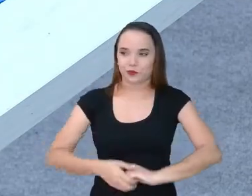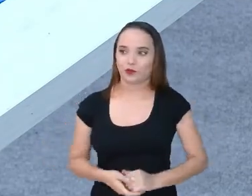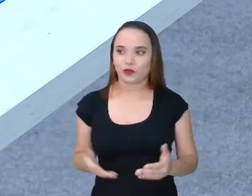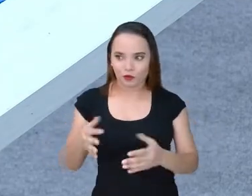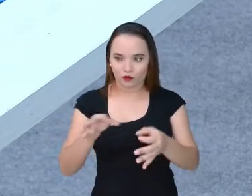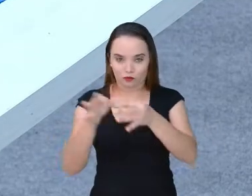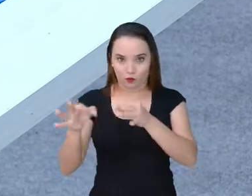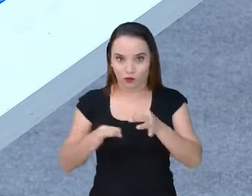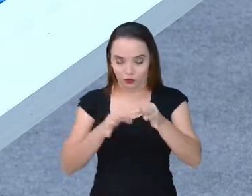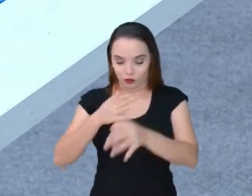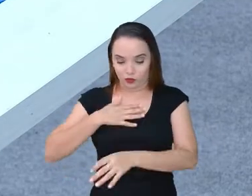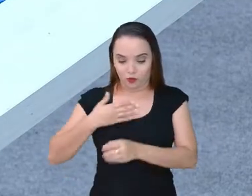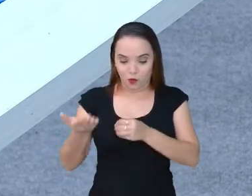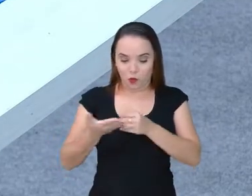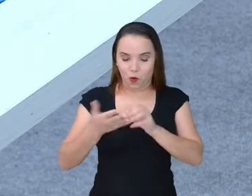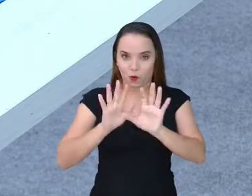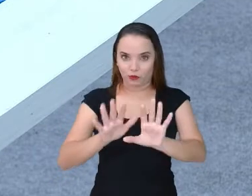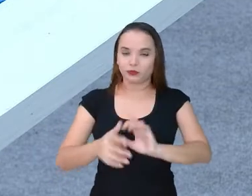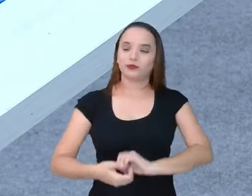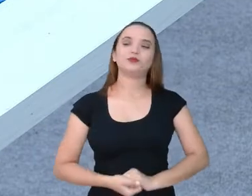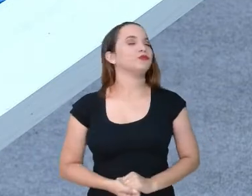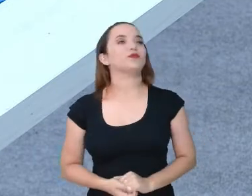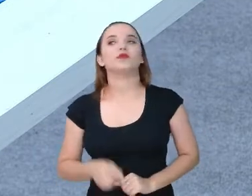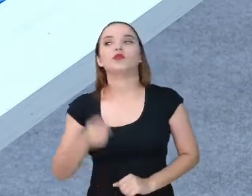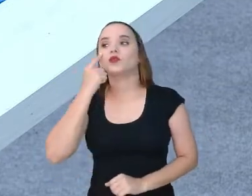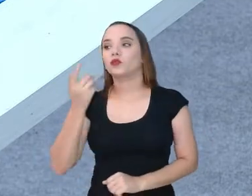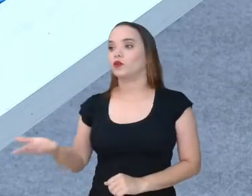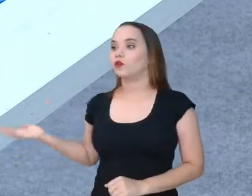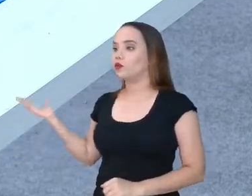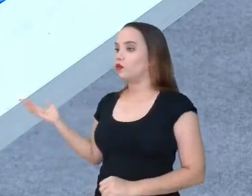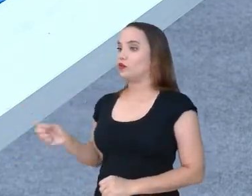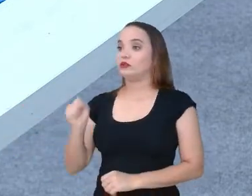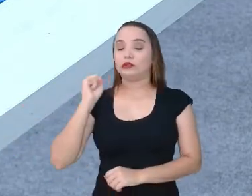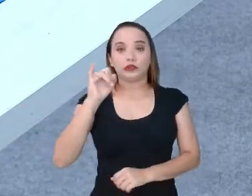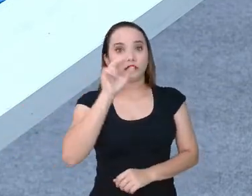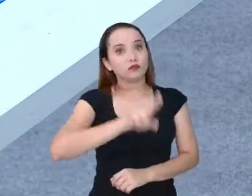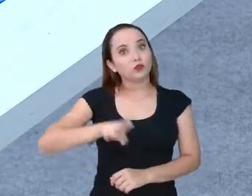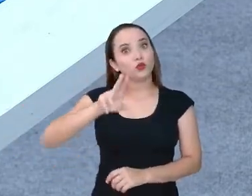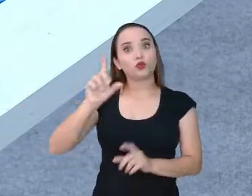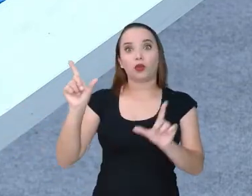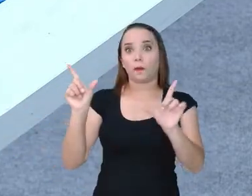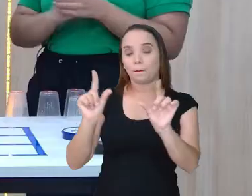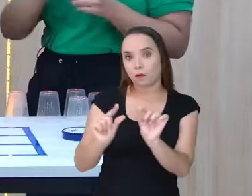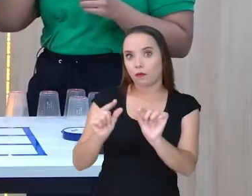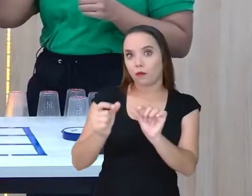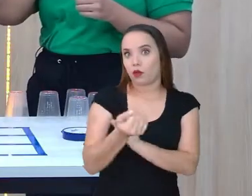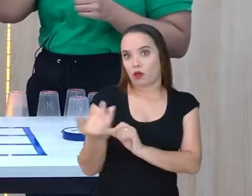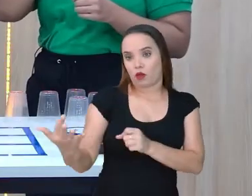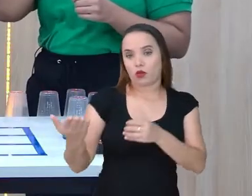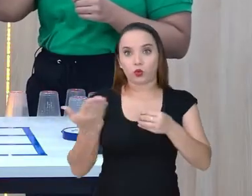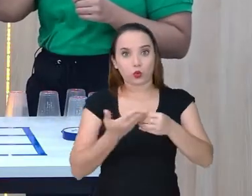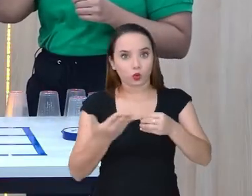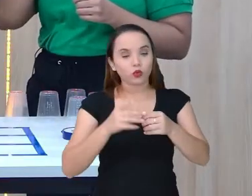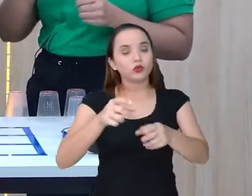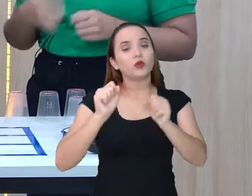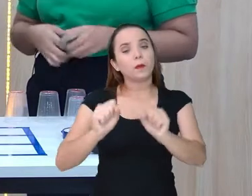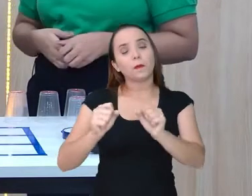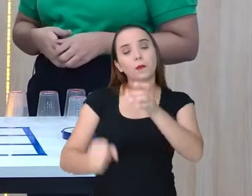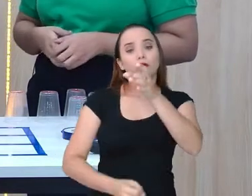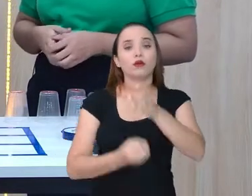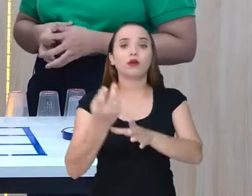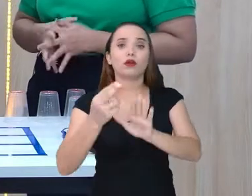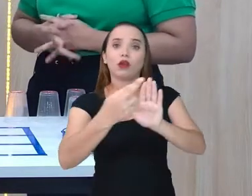meus copos, né, porque... E aí, minha gente, ó, quando vocês jogarem com menos copos, vocês podem criar aí uma regra de